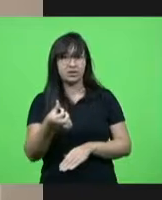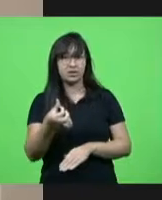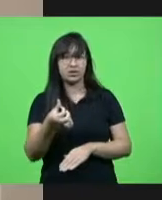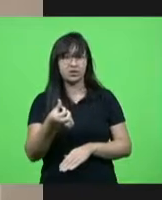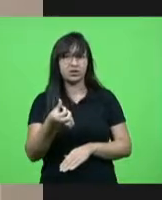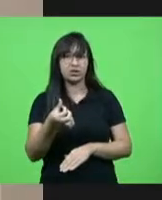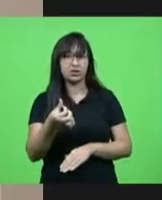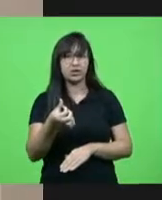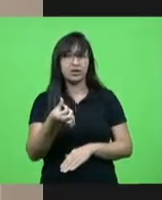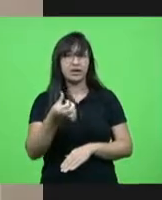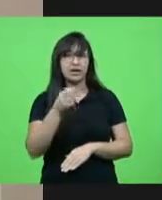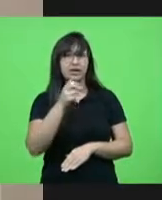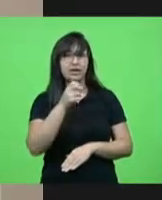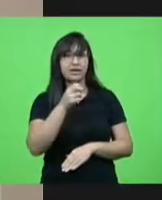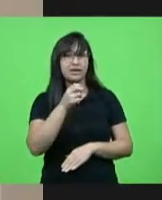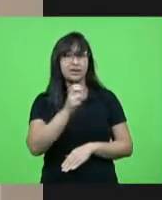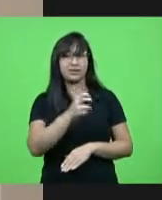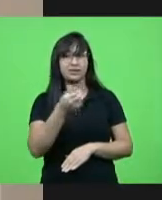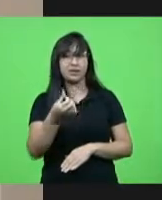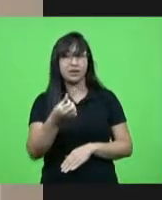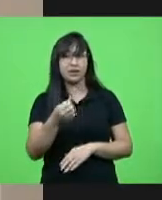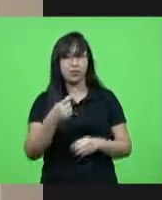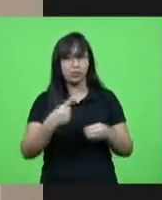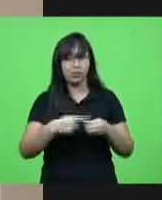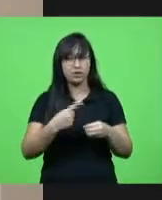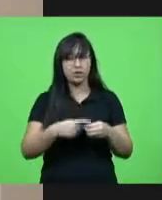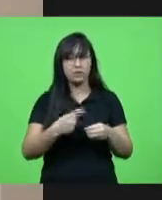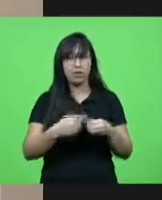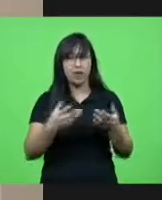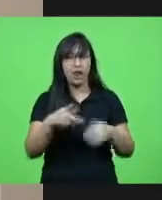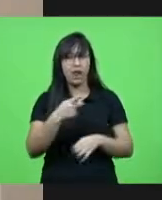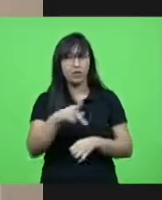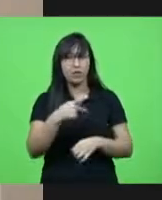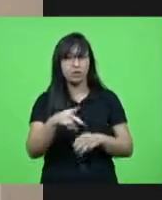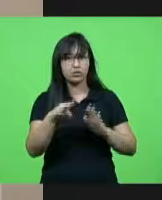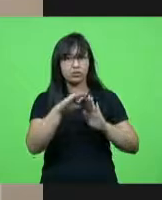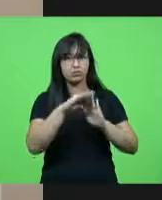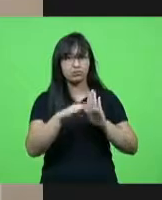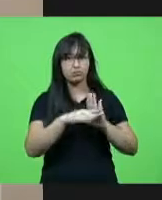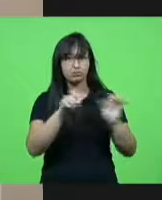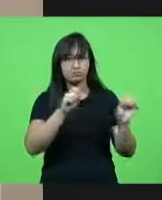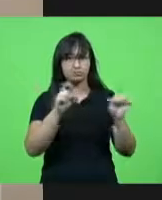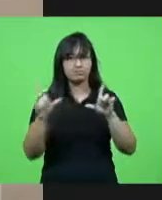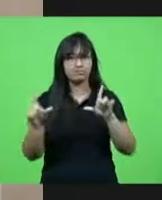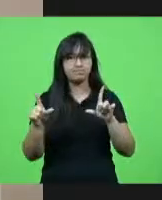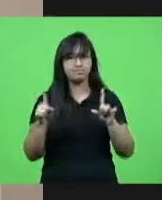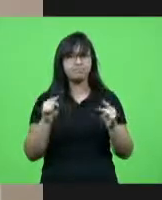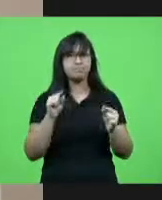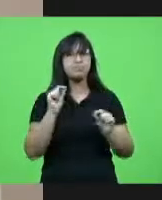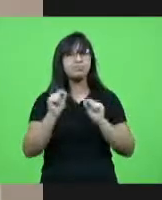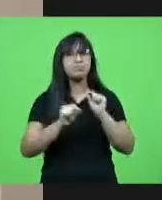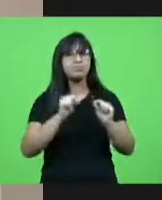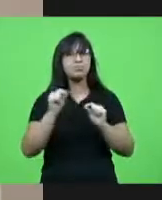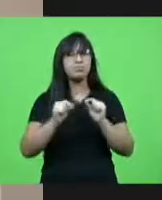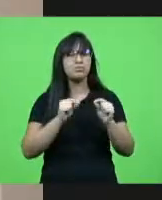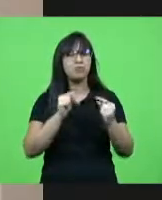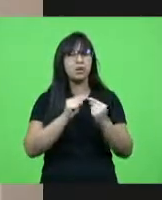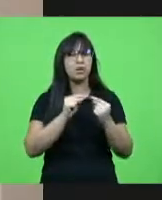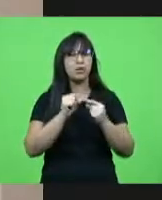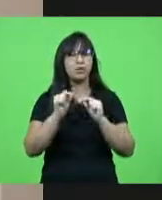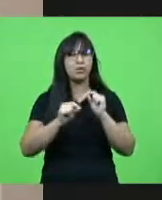municipais de acordo com uma pesquisa que a professora Eneida apresentou ontem isso significa que nós levaríamos mais